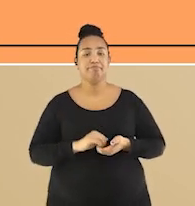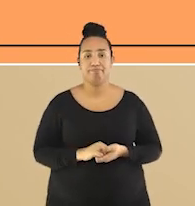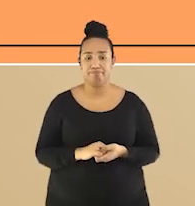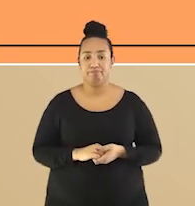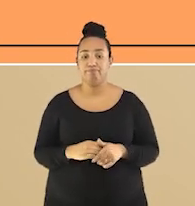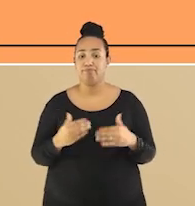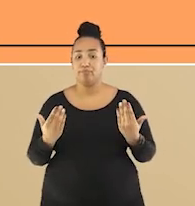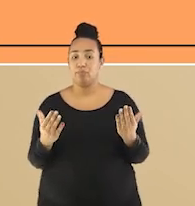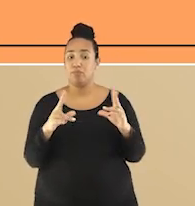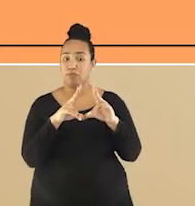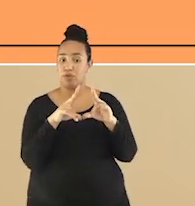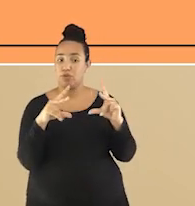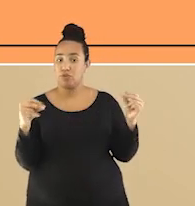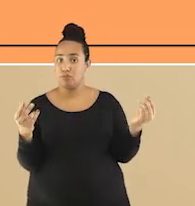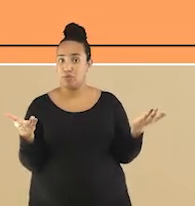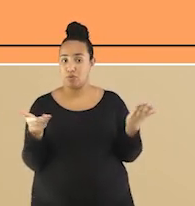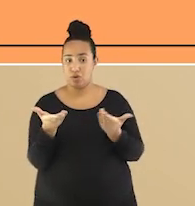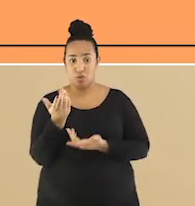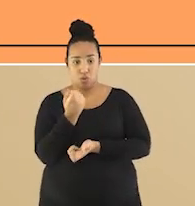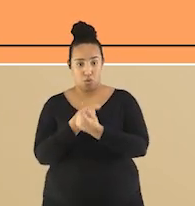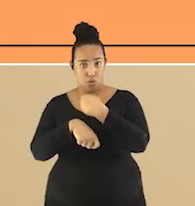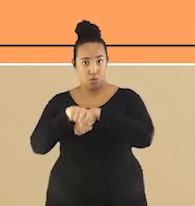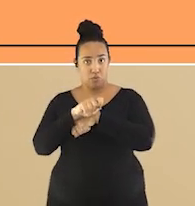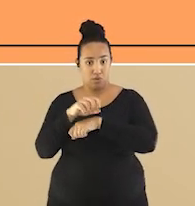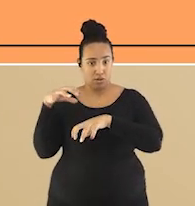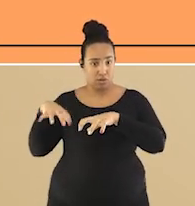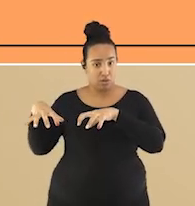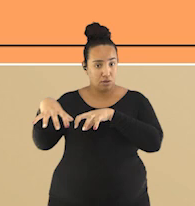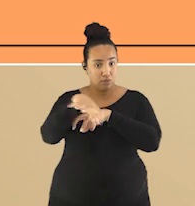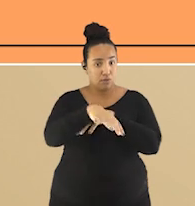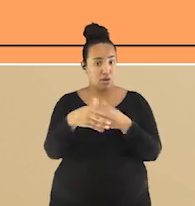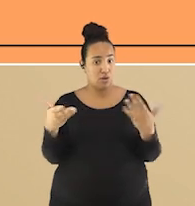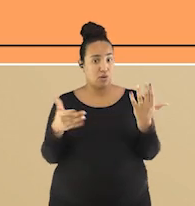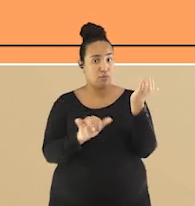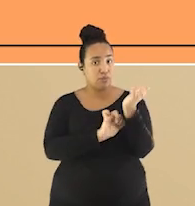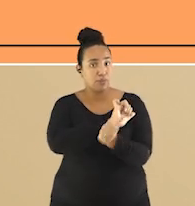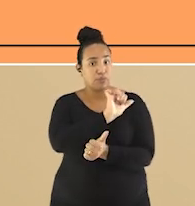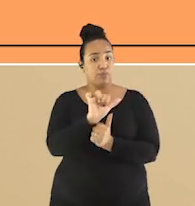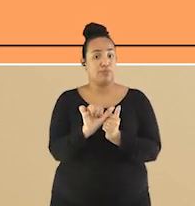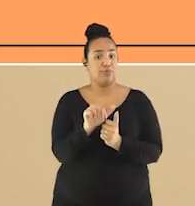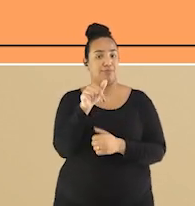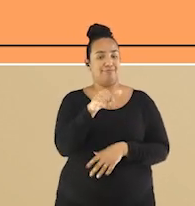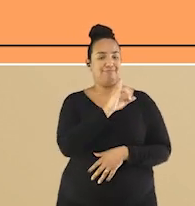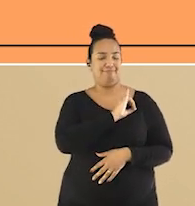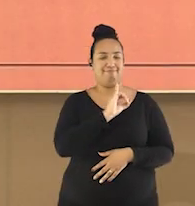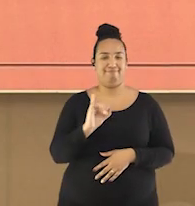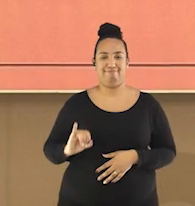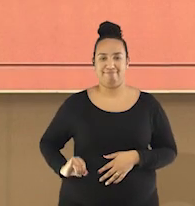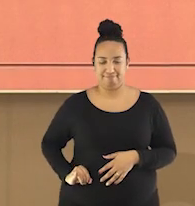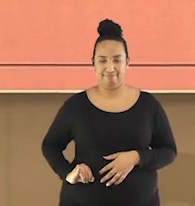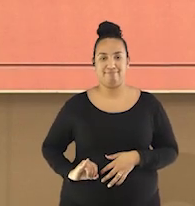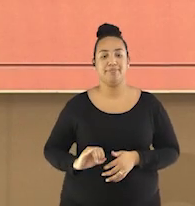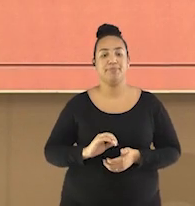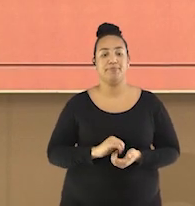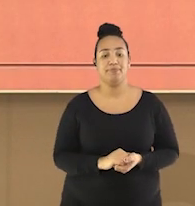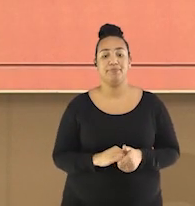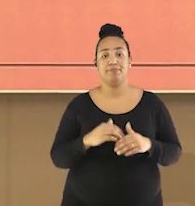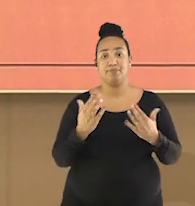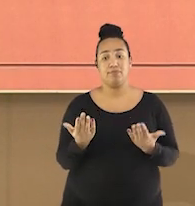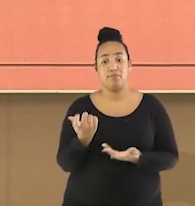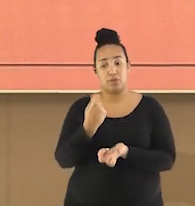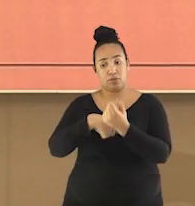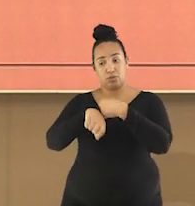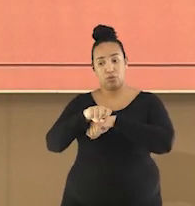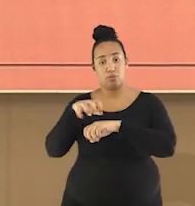Japão saiu de sua condição econômica feudal para inserir-se nas disputas imperialistas. A economia feudal